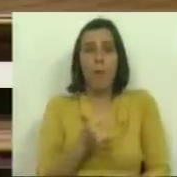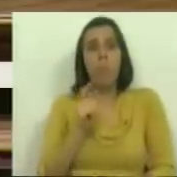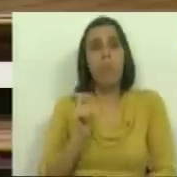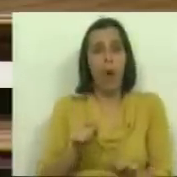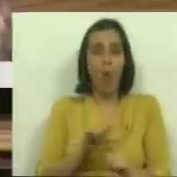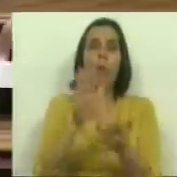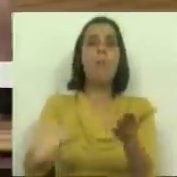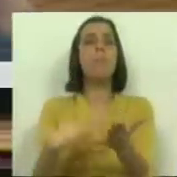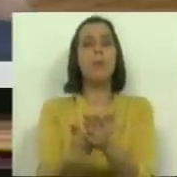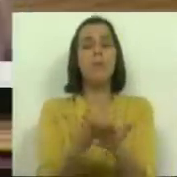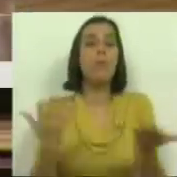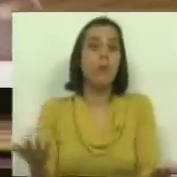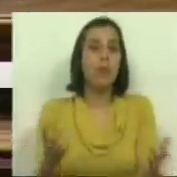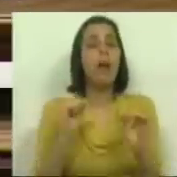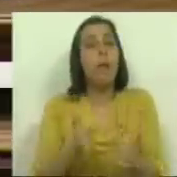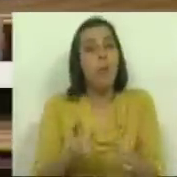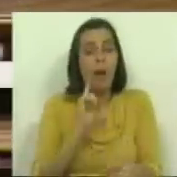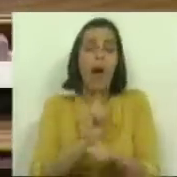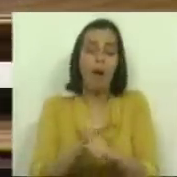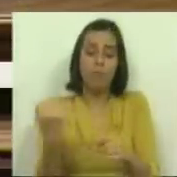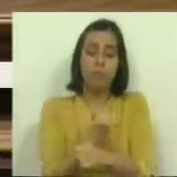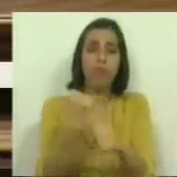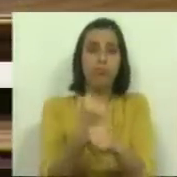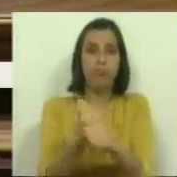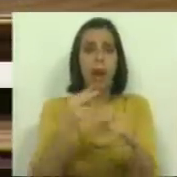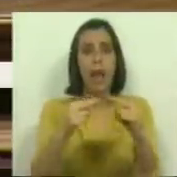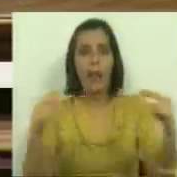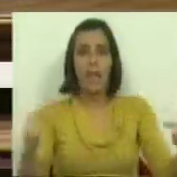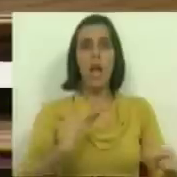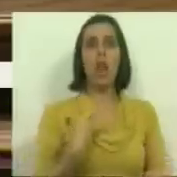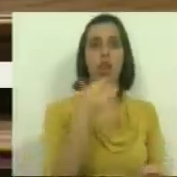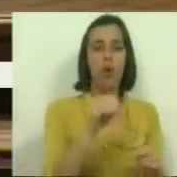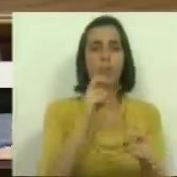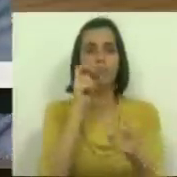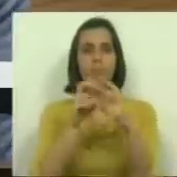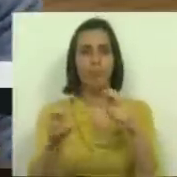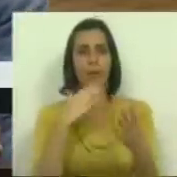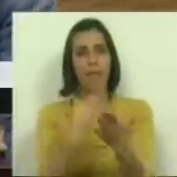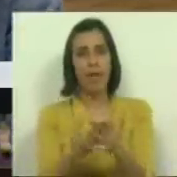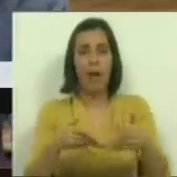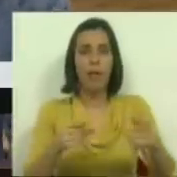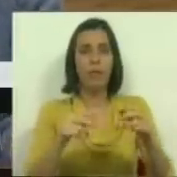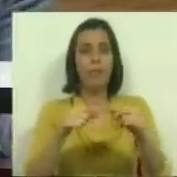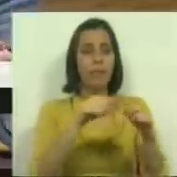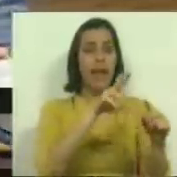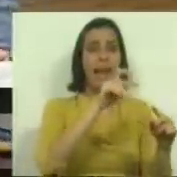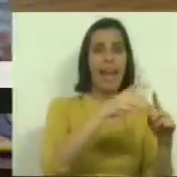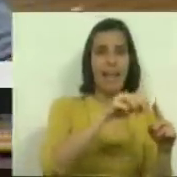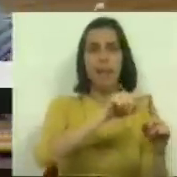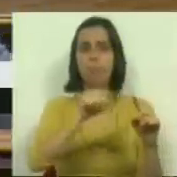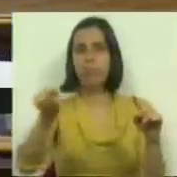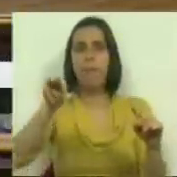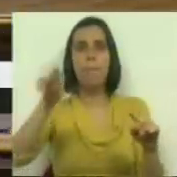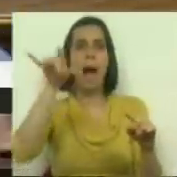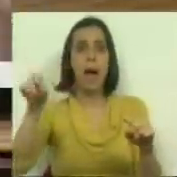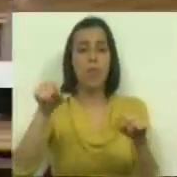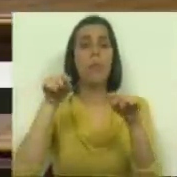Esquerda, que propunha o que é bom? Exatamente a requalificação da linha do Douro e a eletrificação deste troço entre Caído e Margo. E,